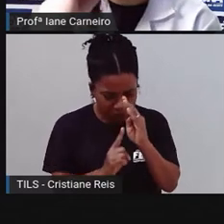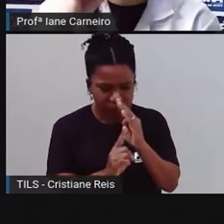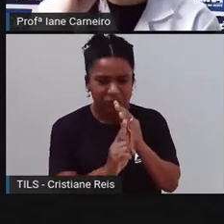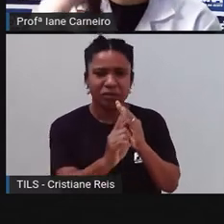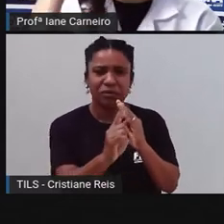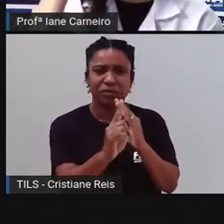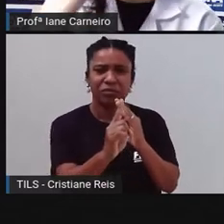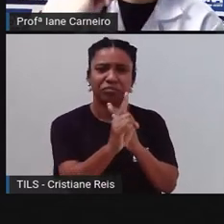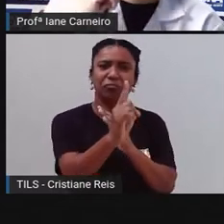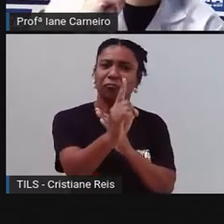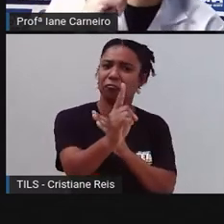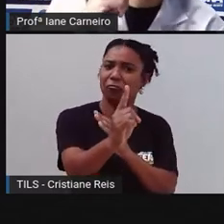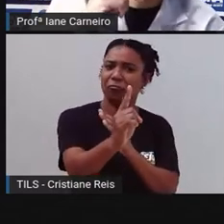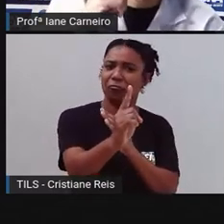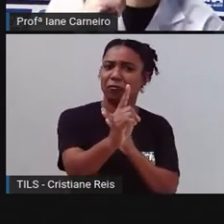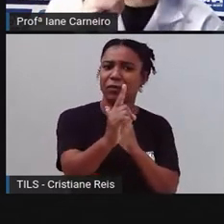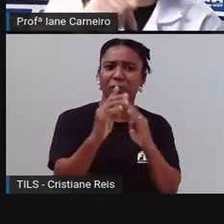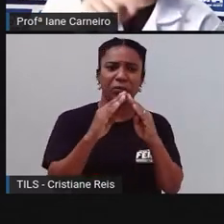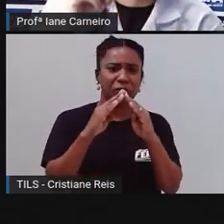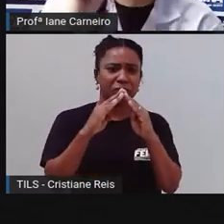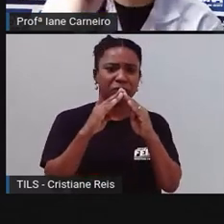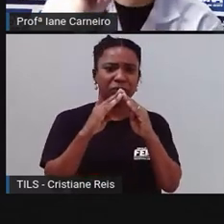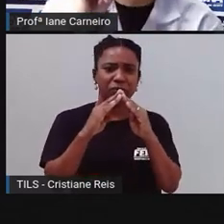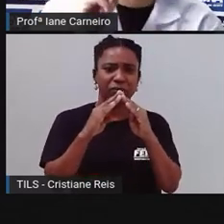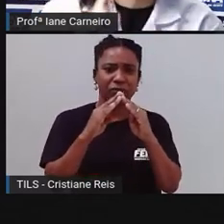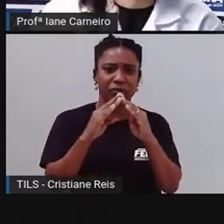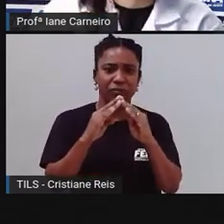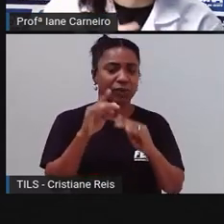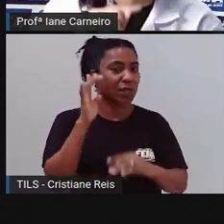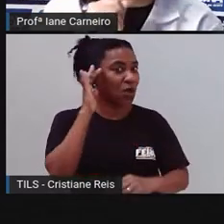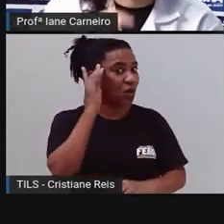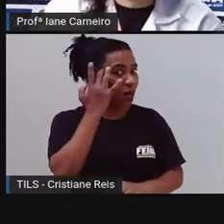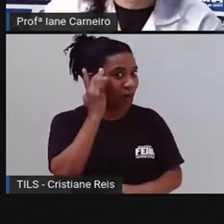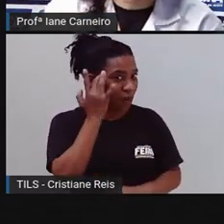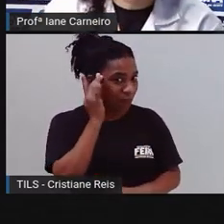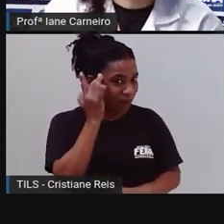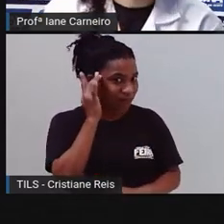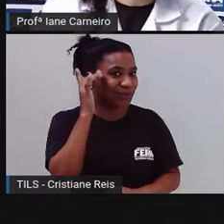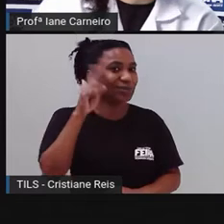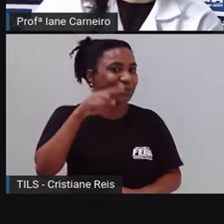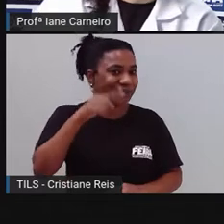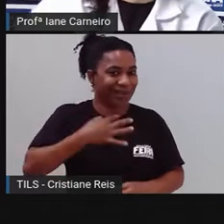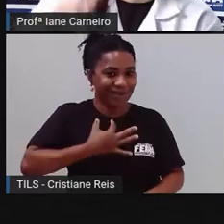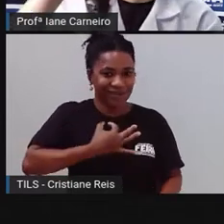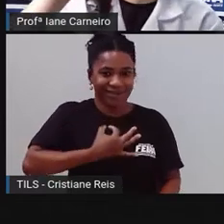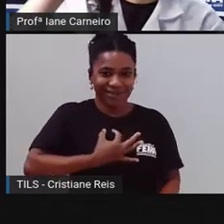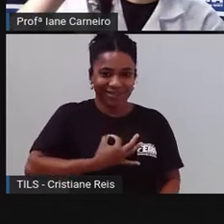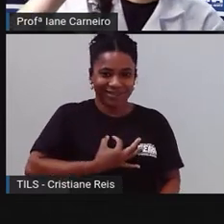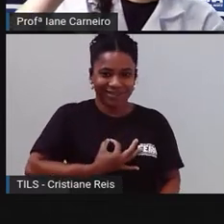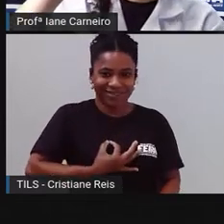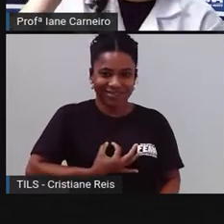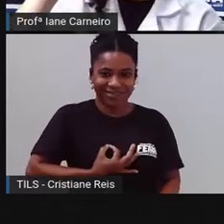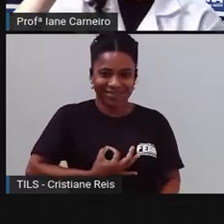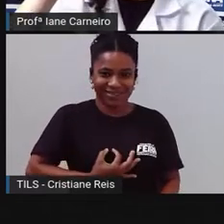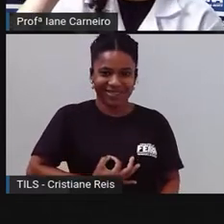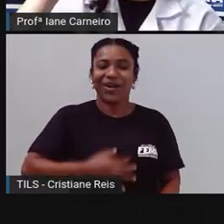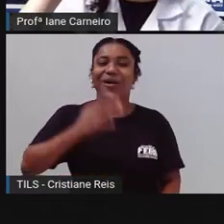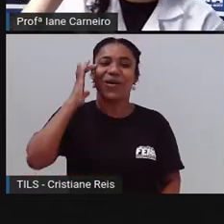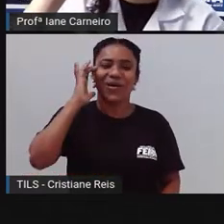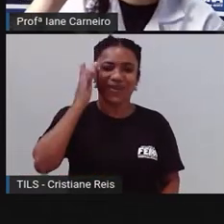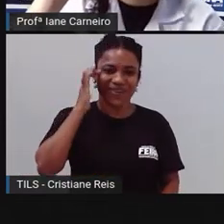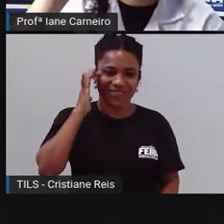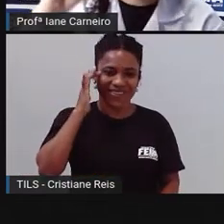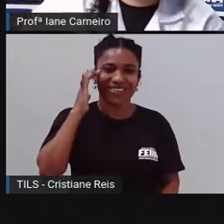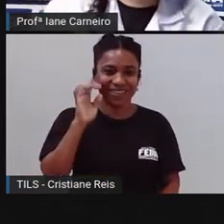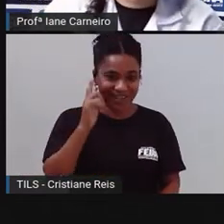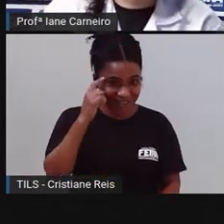Eu acho que eu sei essa resposta. Acho que é o botão. Será que é o botão? Quem acha que o botão? Eu acho. Mais